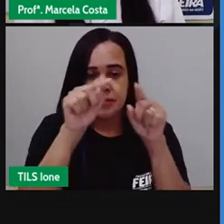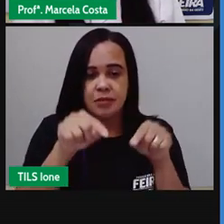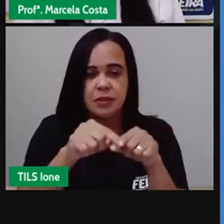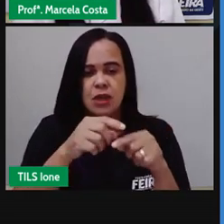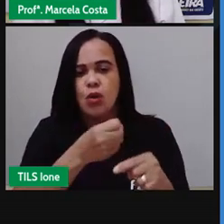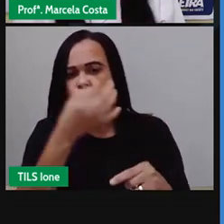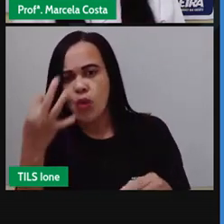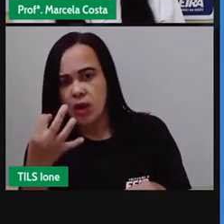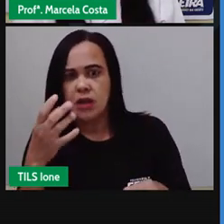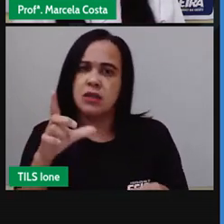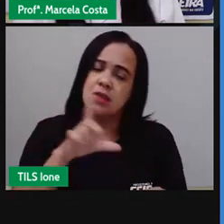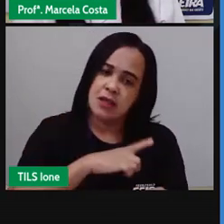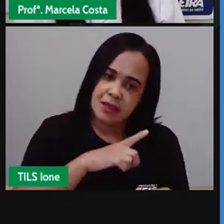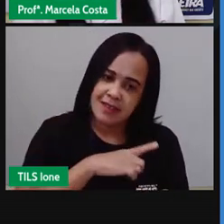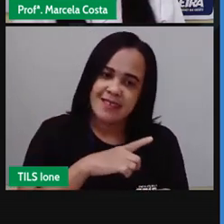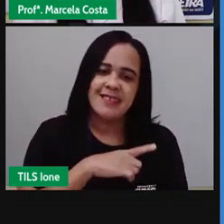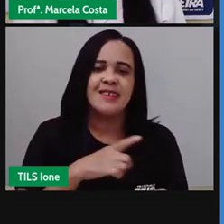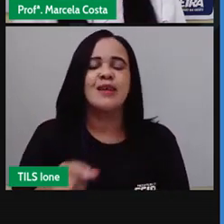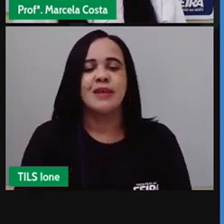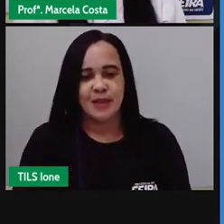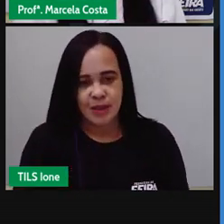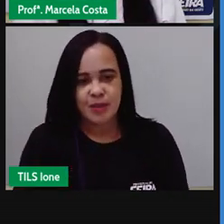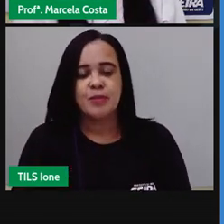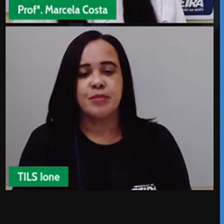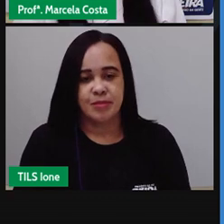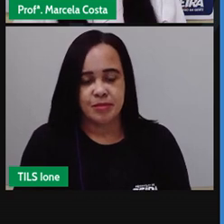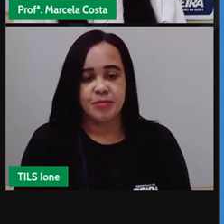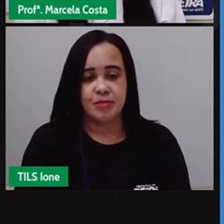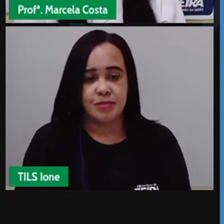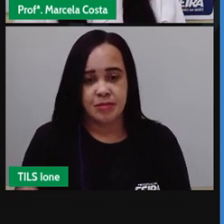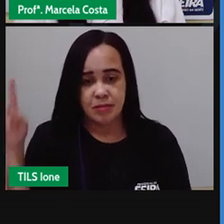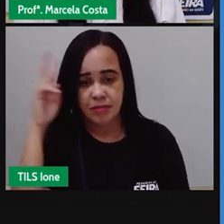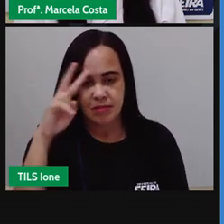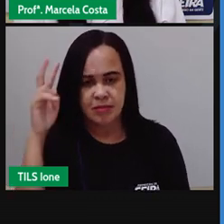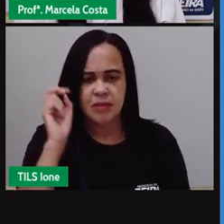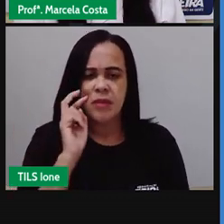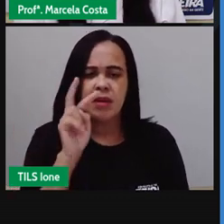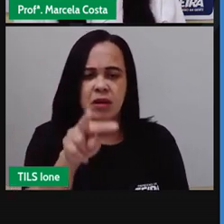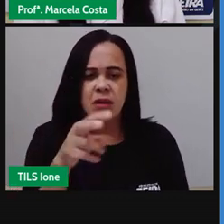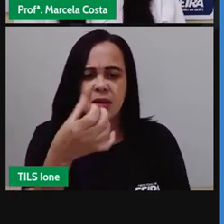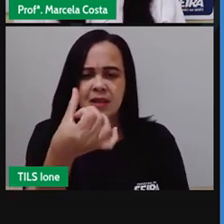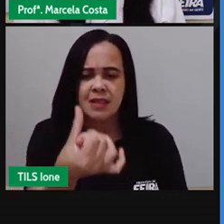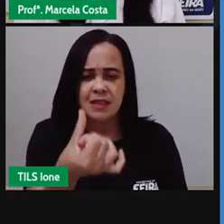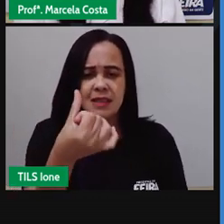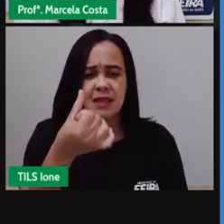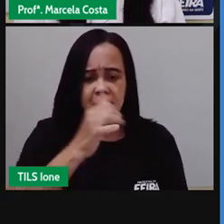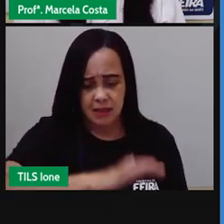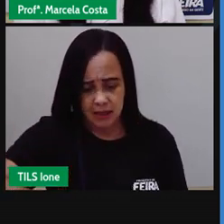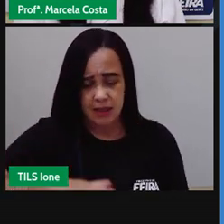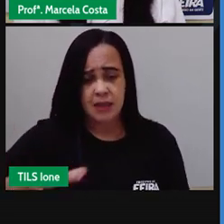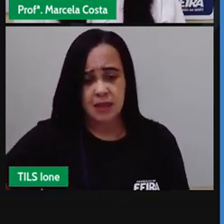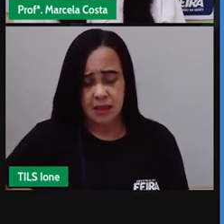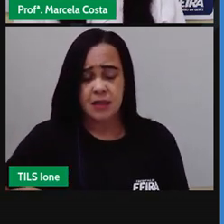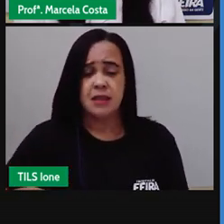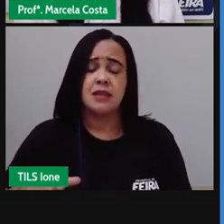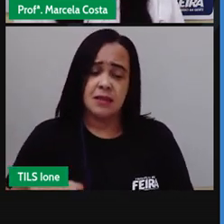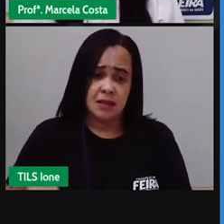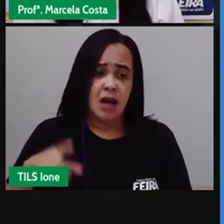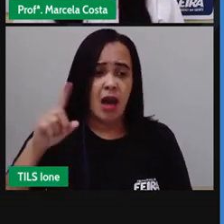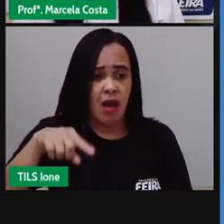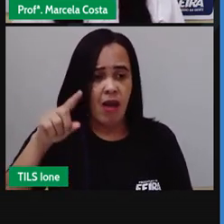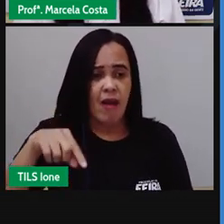representa nesse caso ela está representando a quantidade de seis então seis crianças preferiram o abacaxi